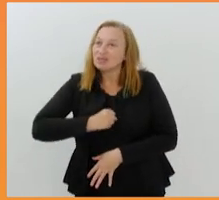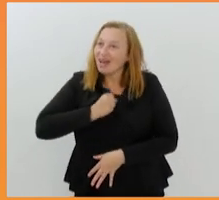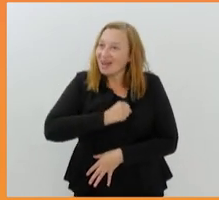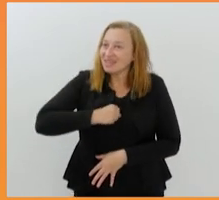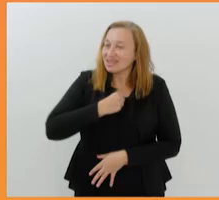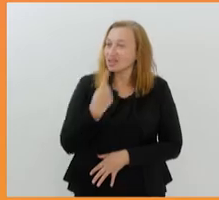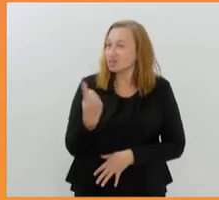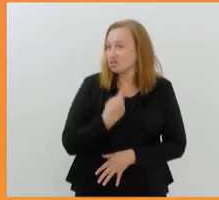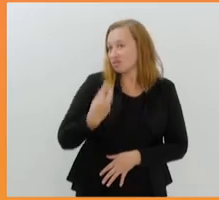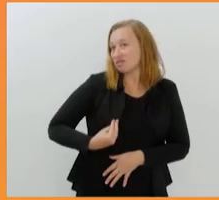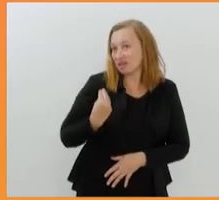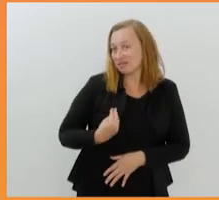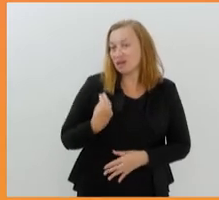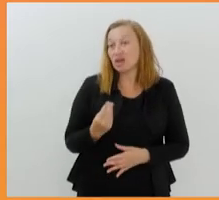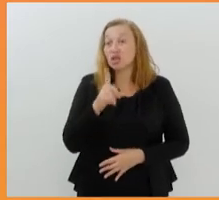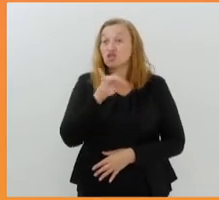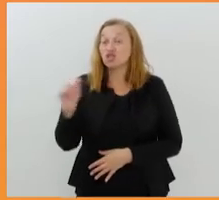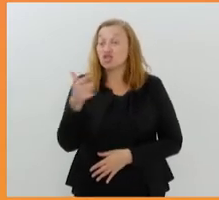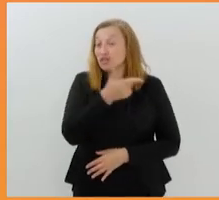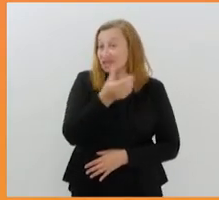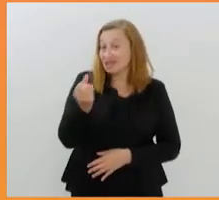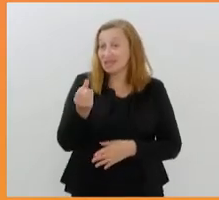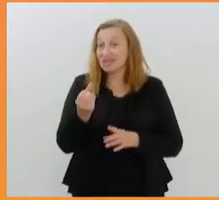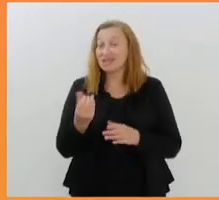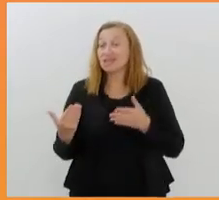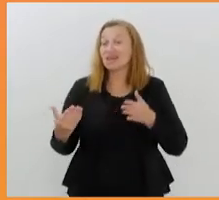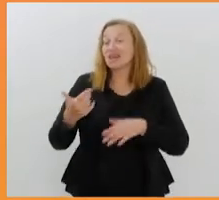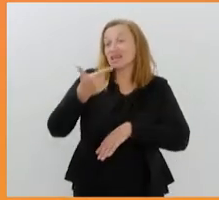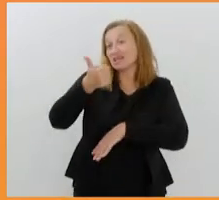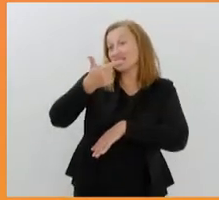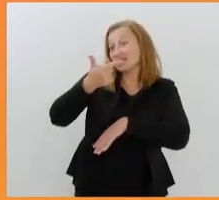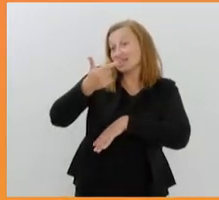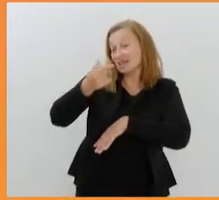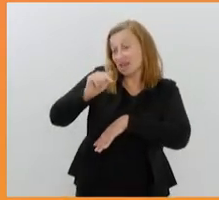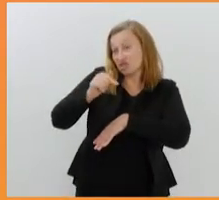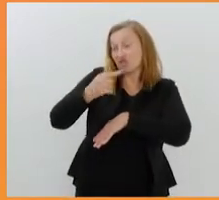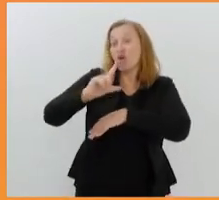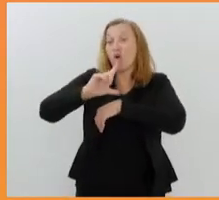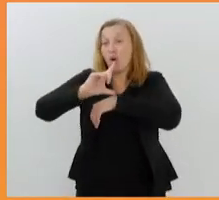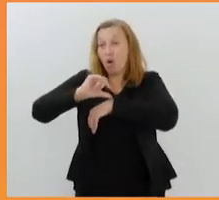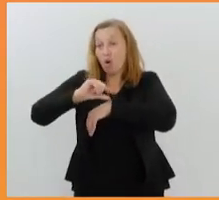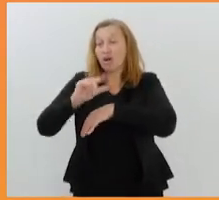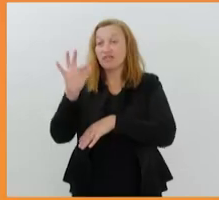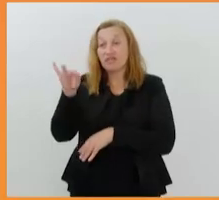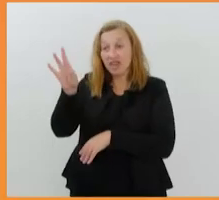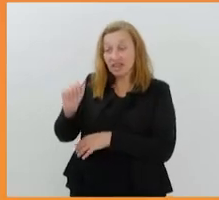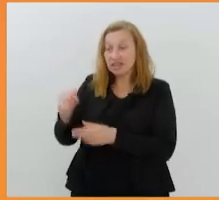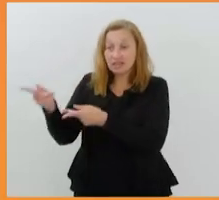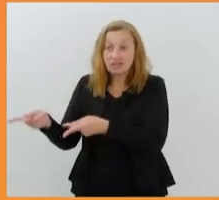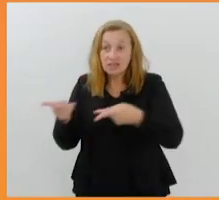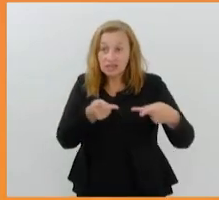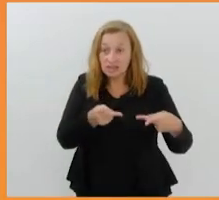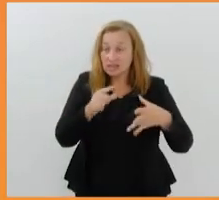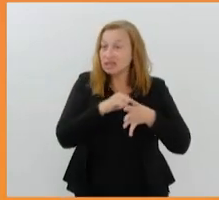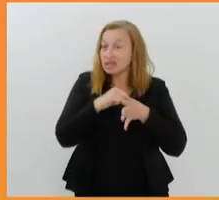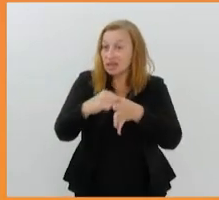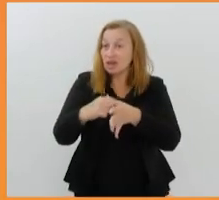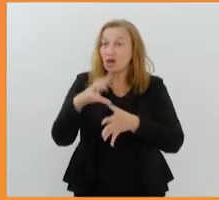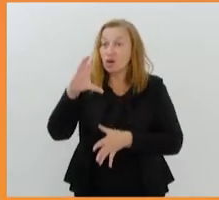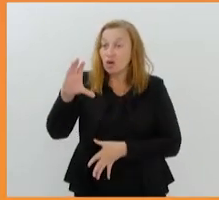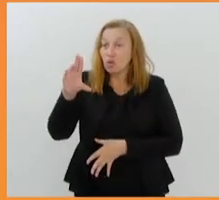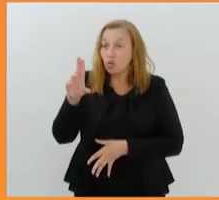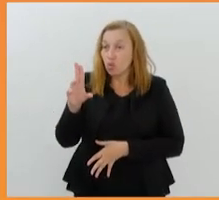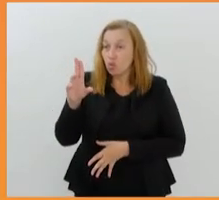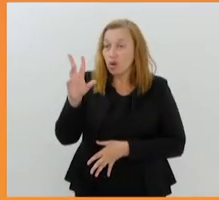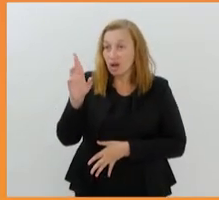em que vivemos. No dia 26, às 17 horas, Fernanda Leme vai conduzir uma visita guiada com o curador Alexandre